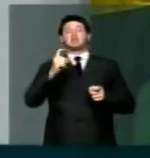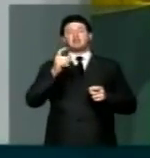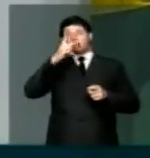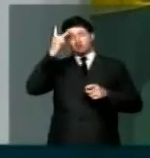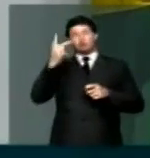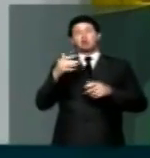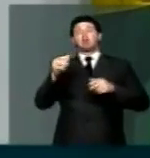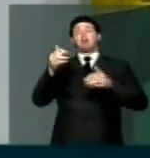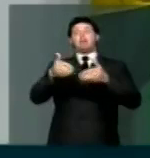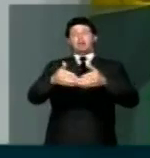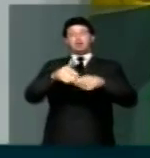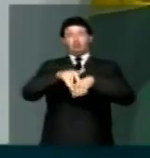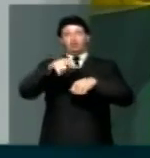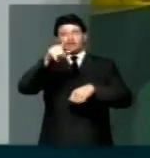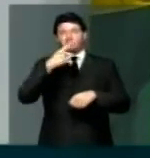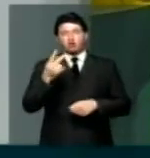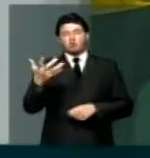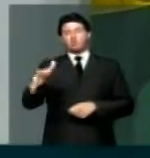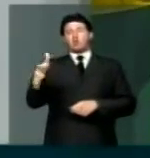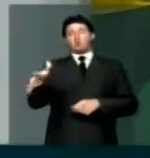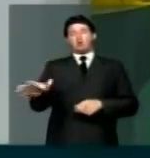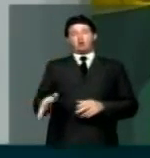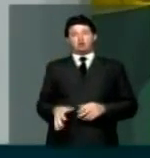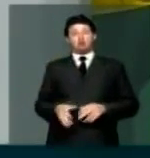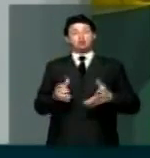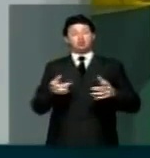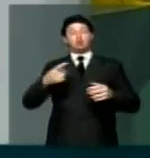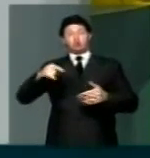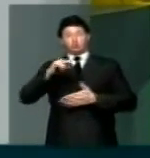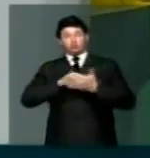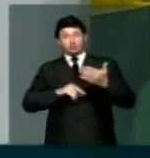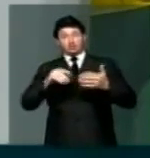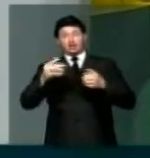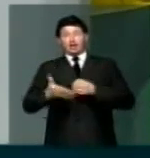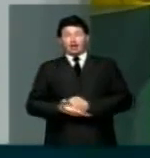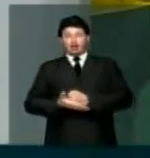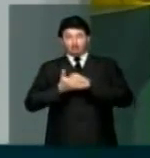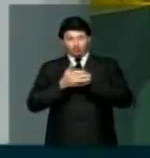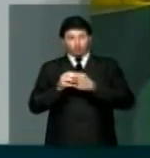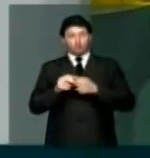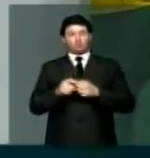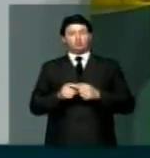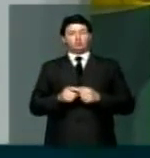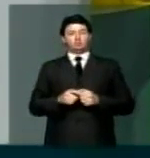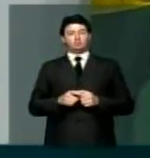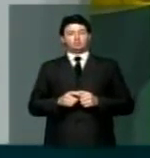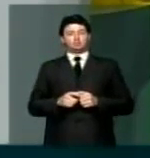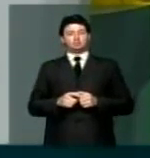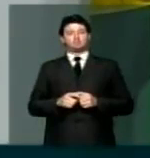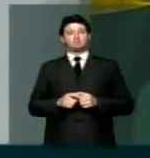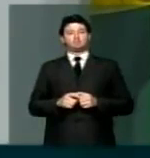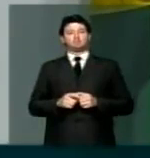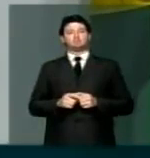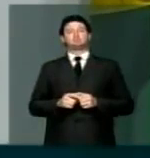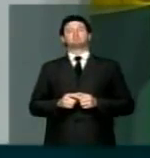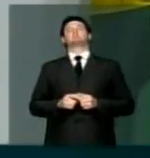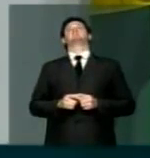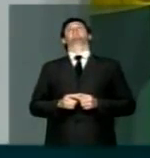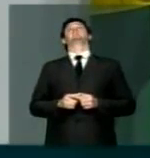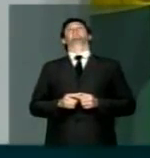Hoje teve um ato, às 15 horas, que nós entregamos uma nota de apoio, senhor presidente, senhores deputados,